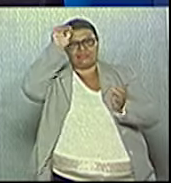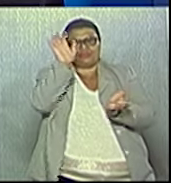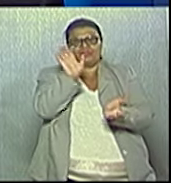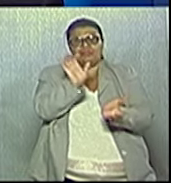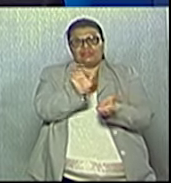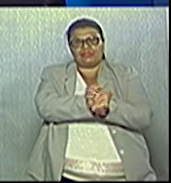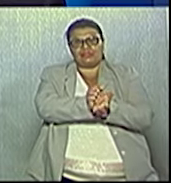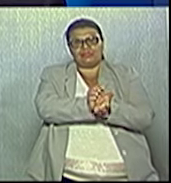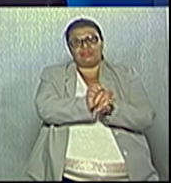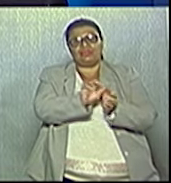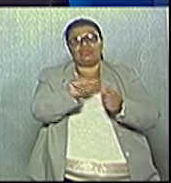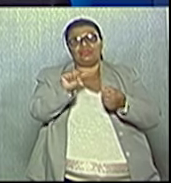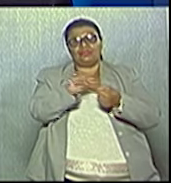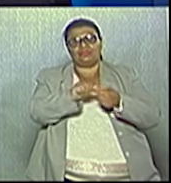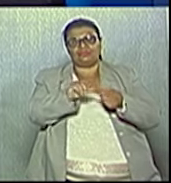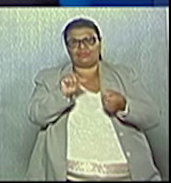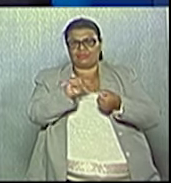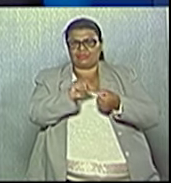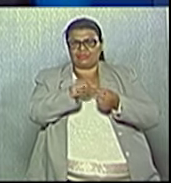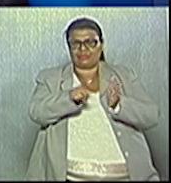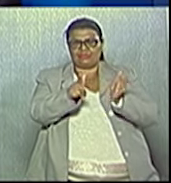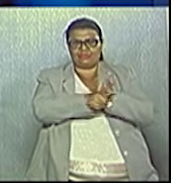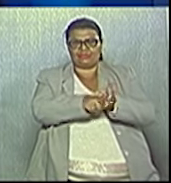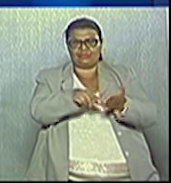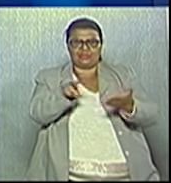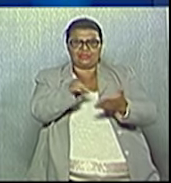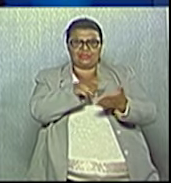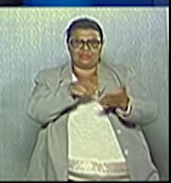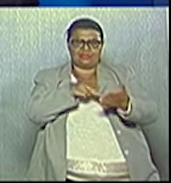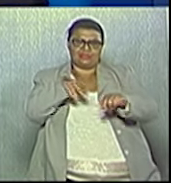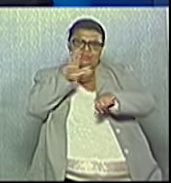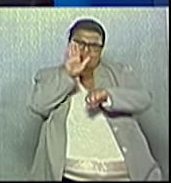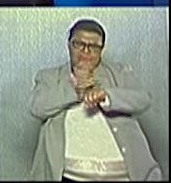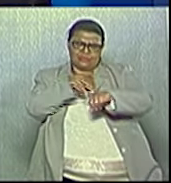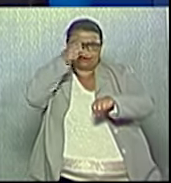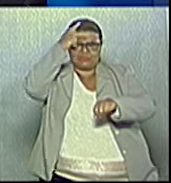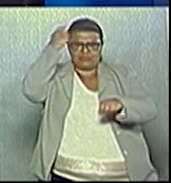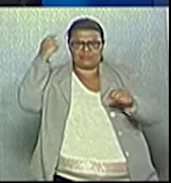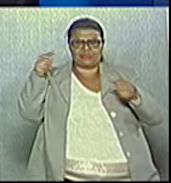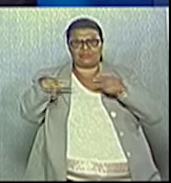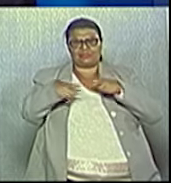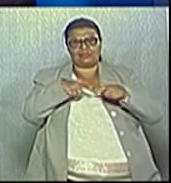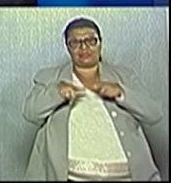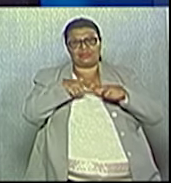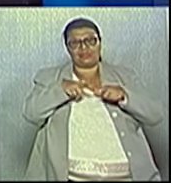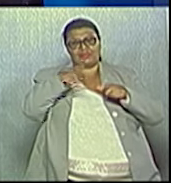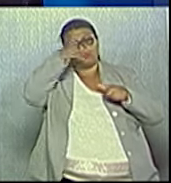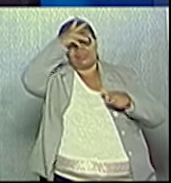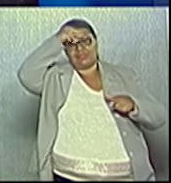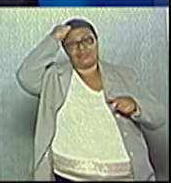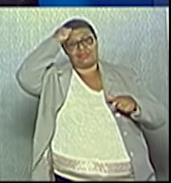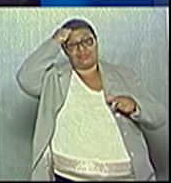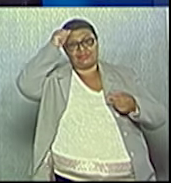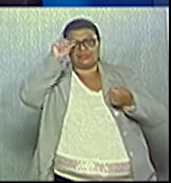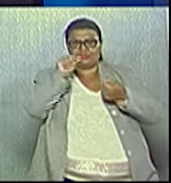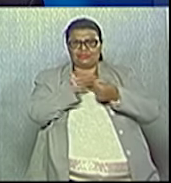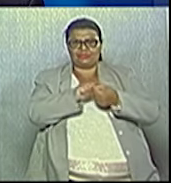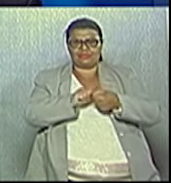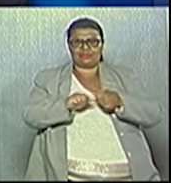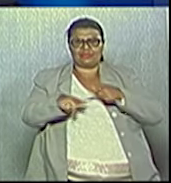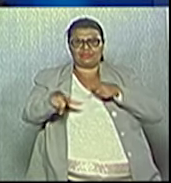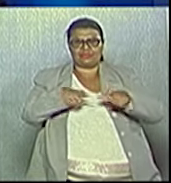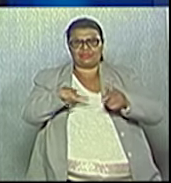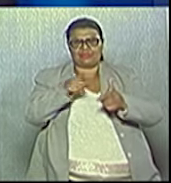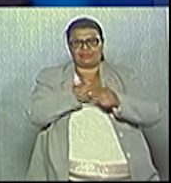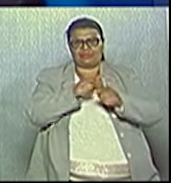prefeitura fez a licitação, a prefeitura contratou e a prefeitura deixou a empresa executar a obra com problemas estruturais.